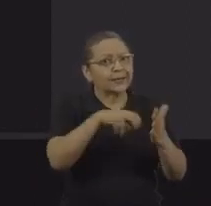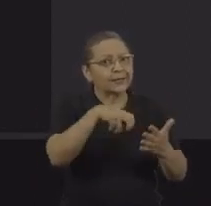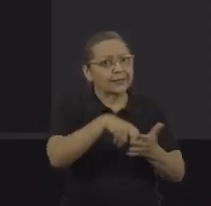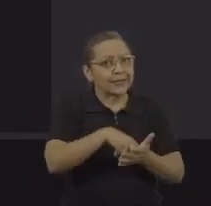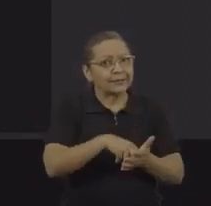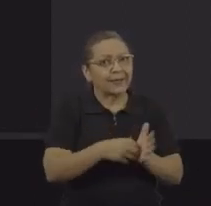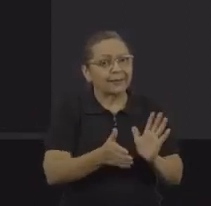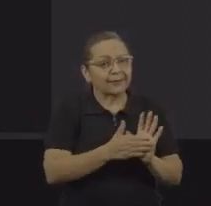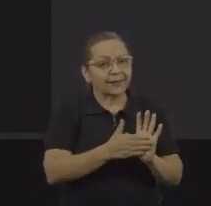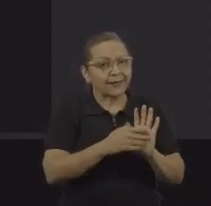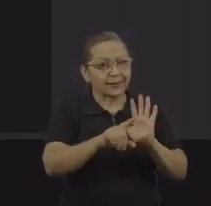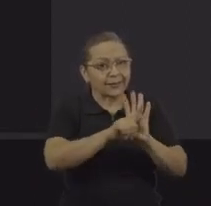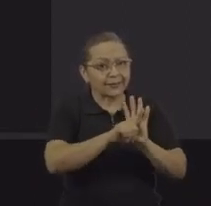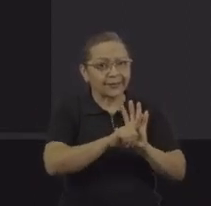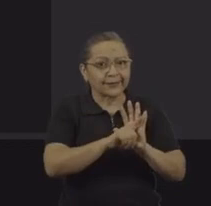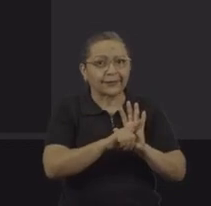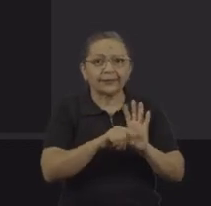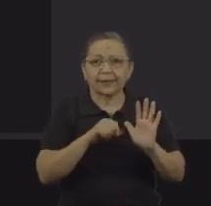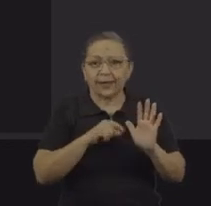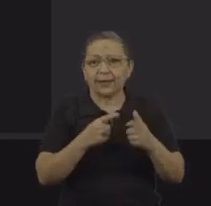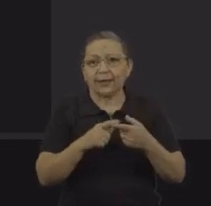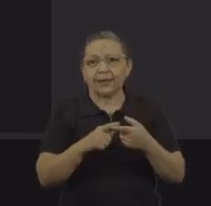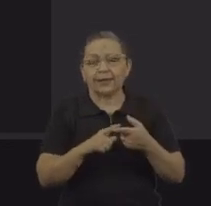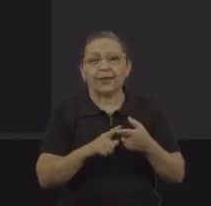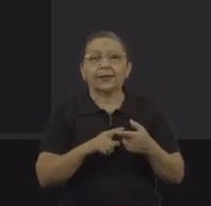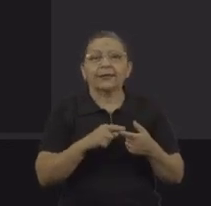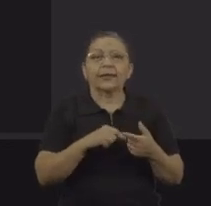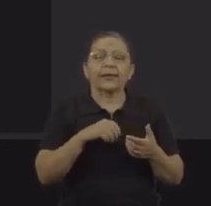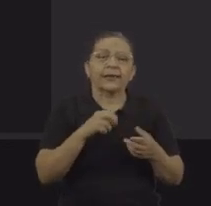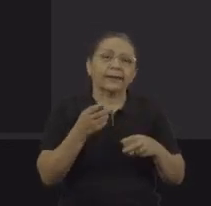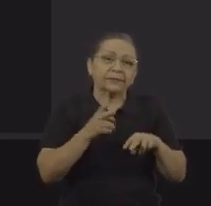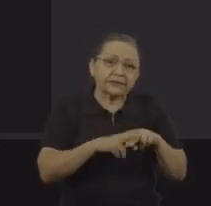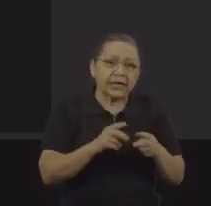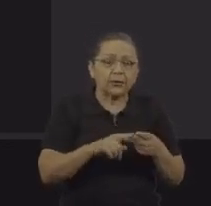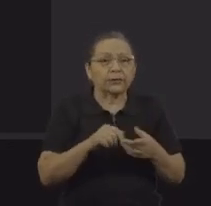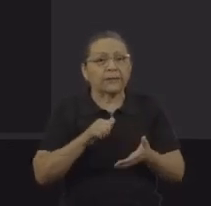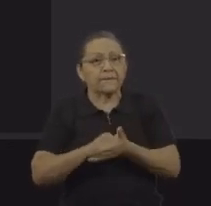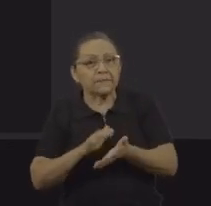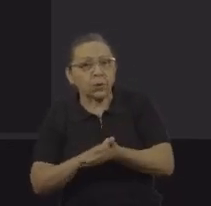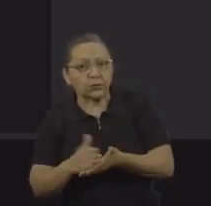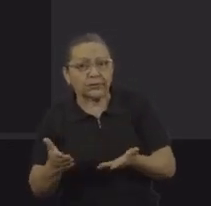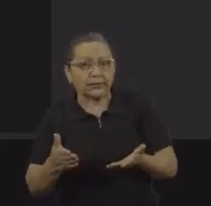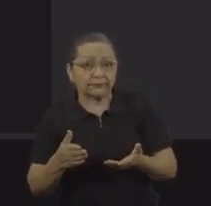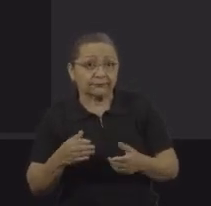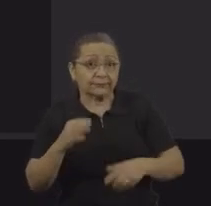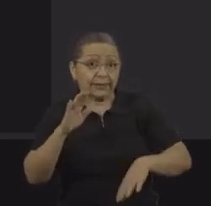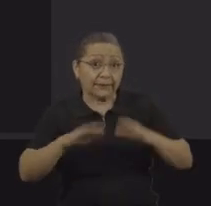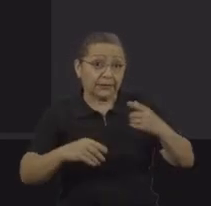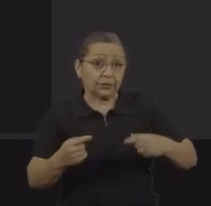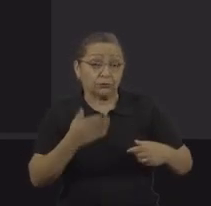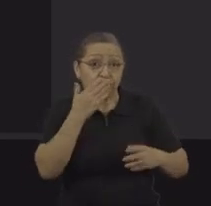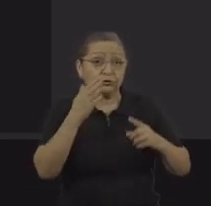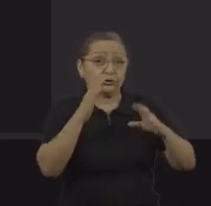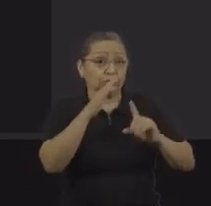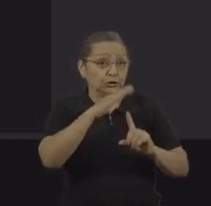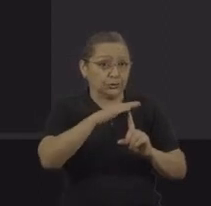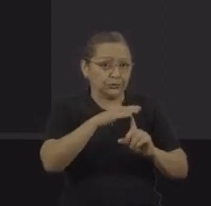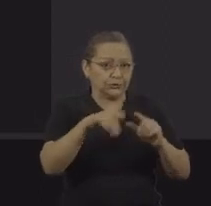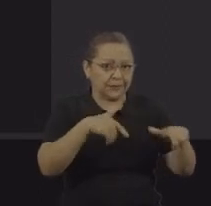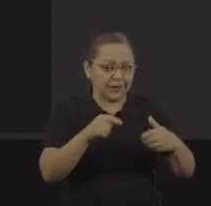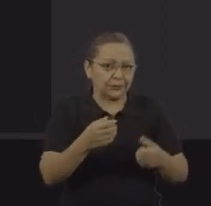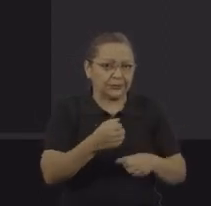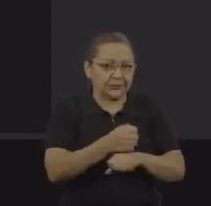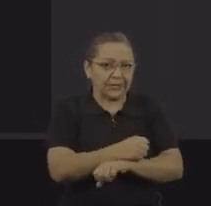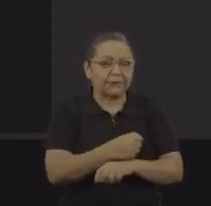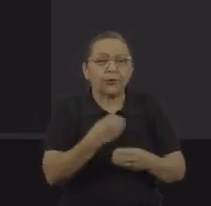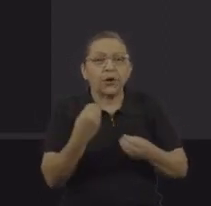e multa referente à prática em si. Bom, e aqui, só voltando no